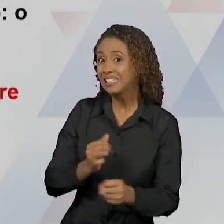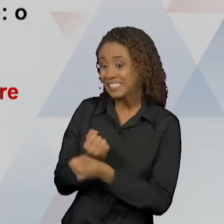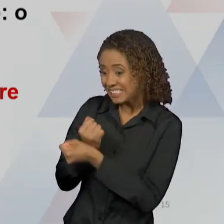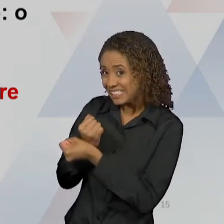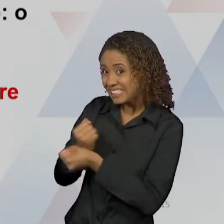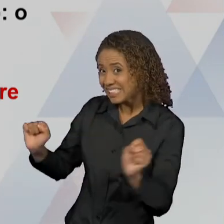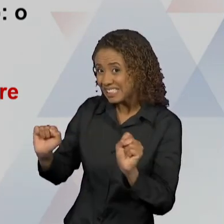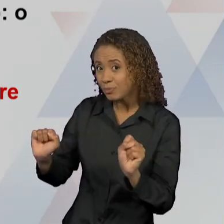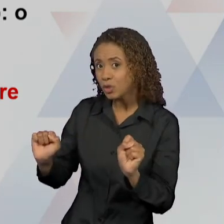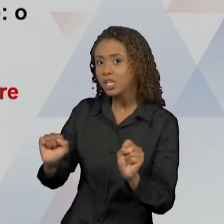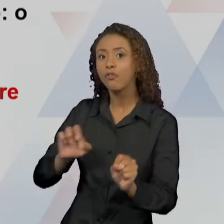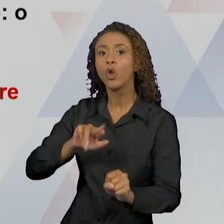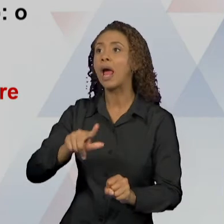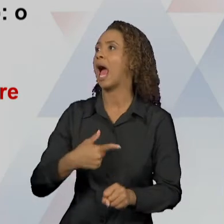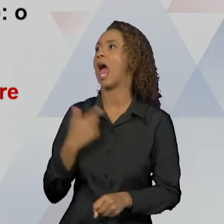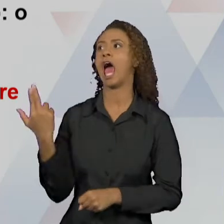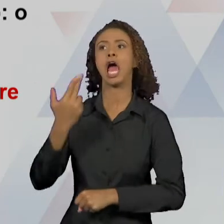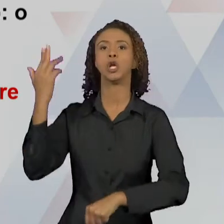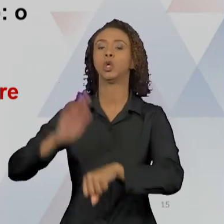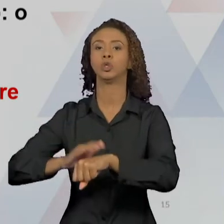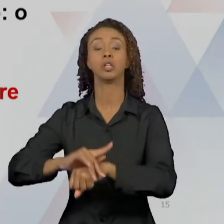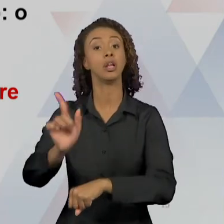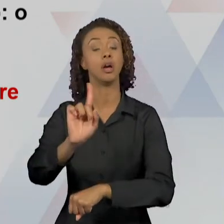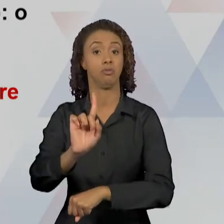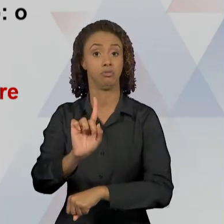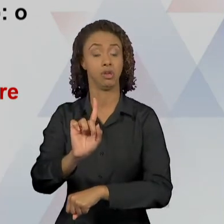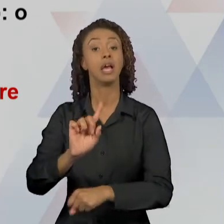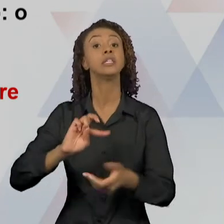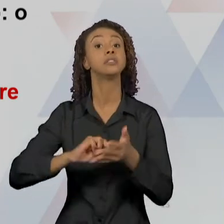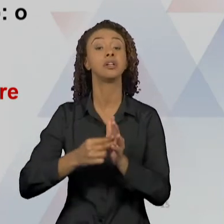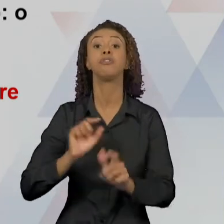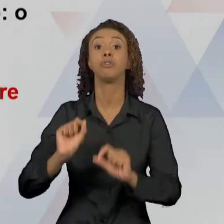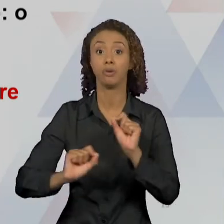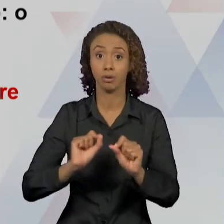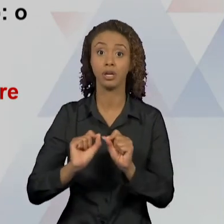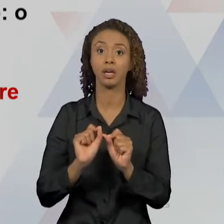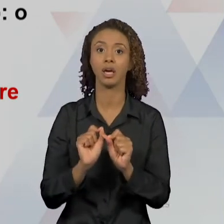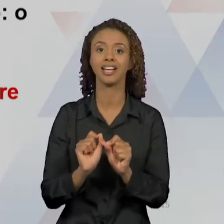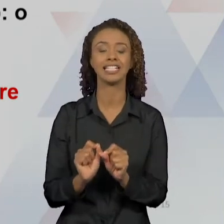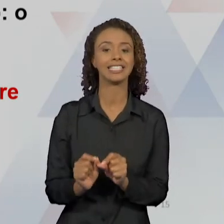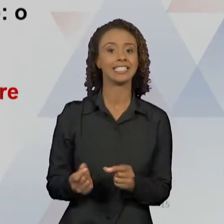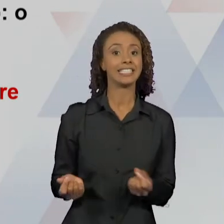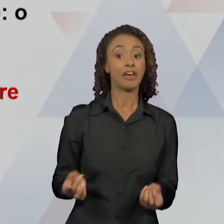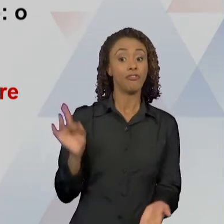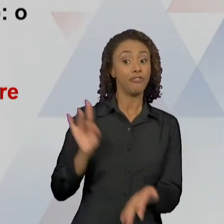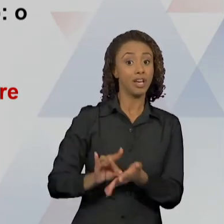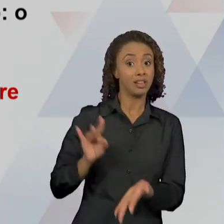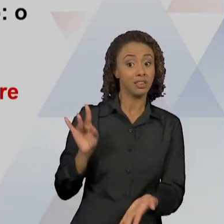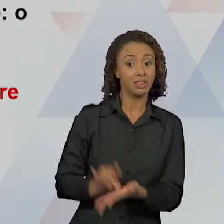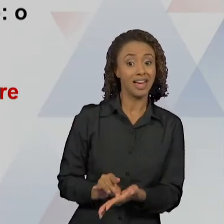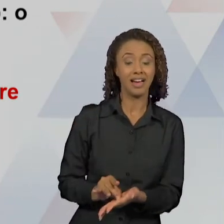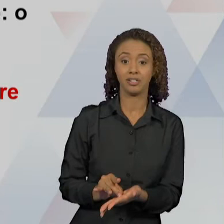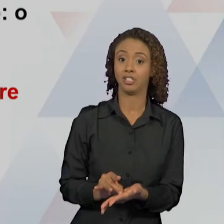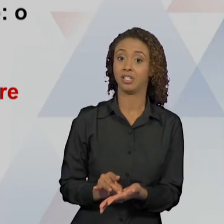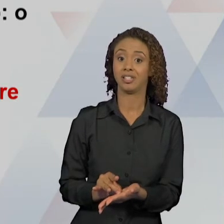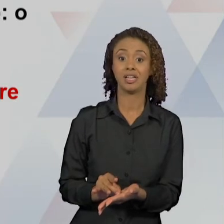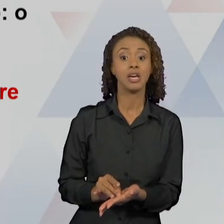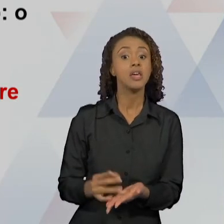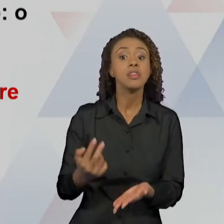sinônimo de irrealizável, mas indica principalmente a ideia de que algo não pode ser jamais